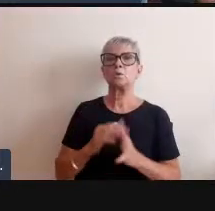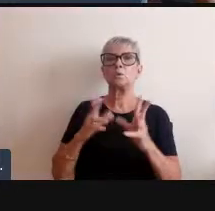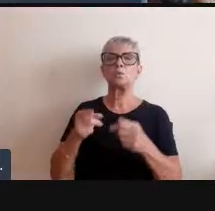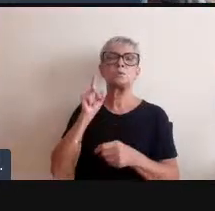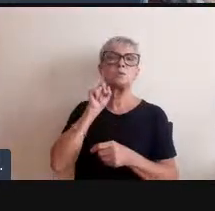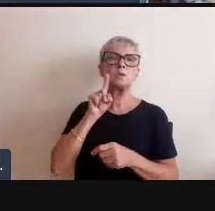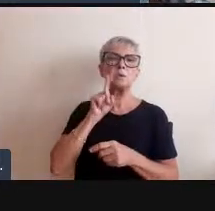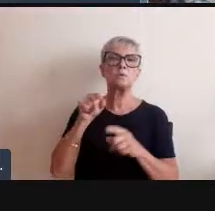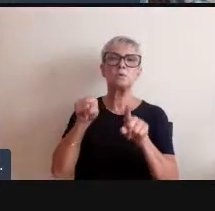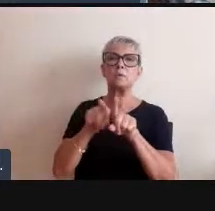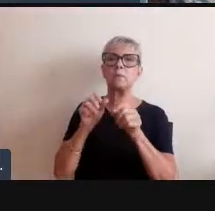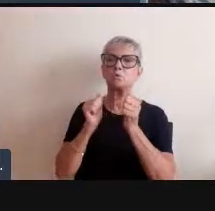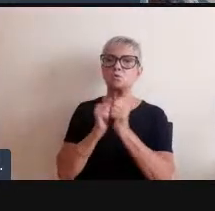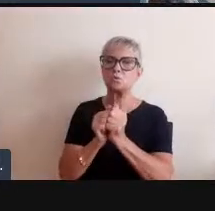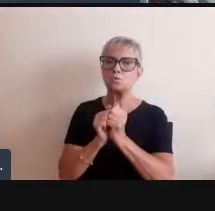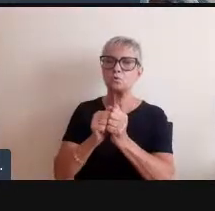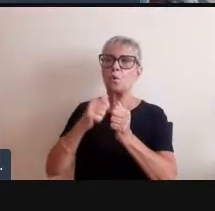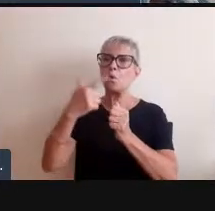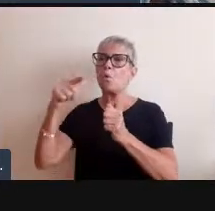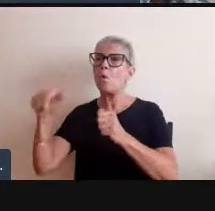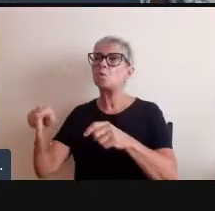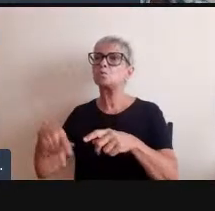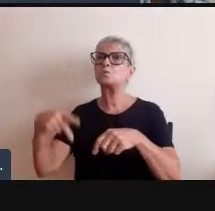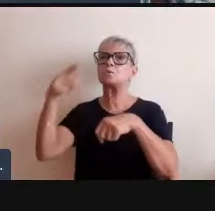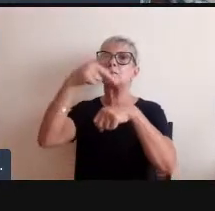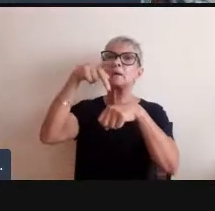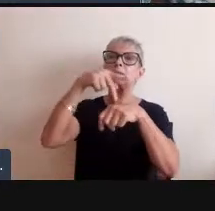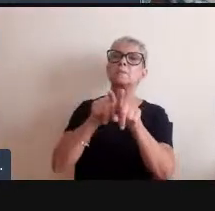fora dos Estados Unidos ela correu 68 países